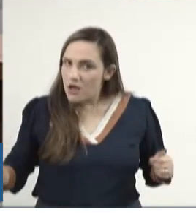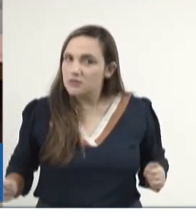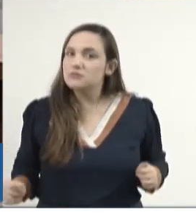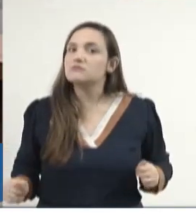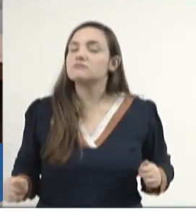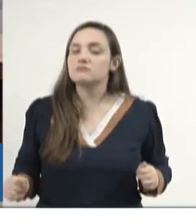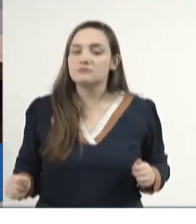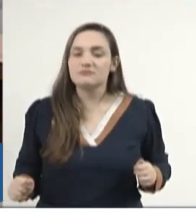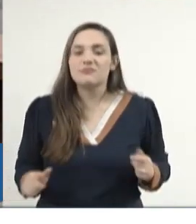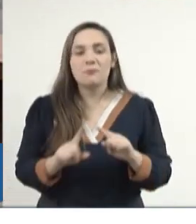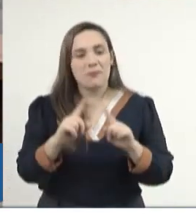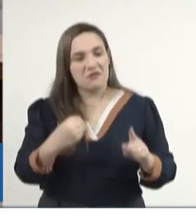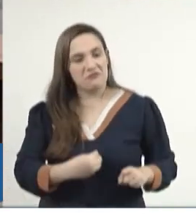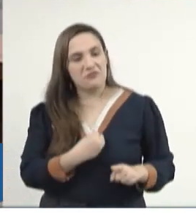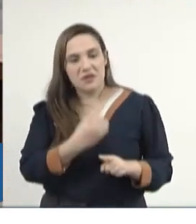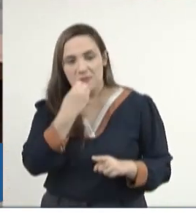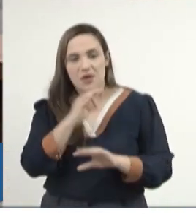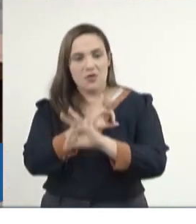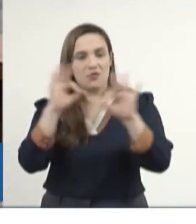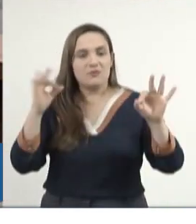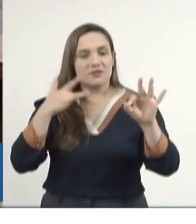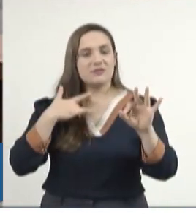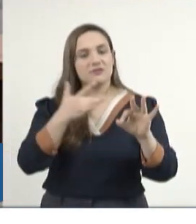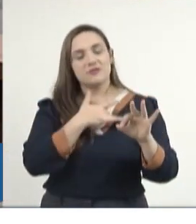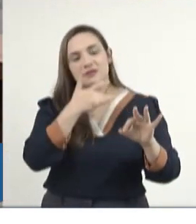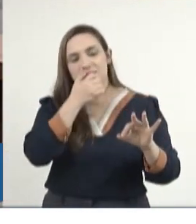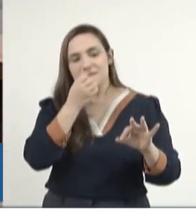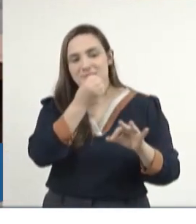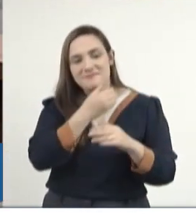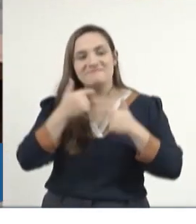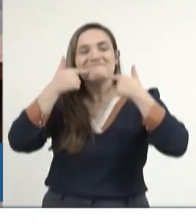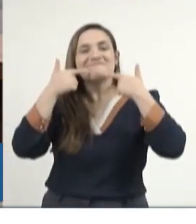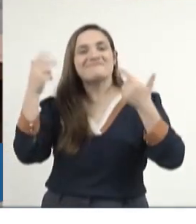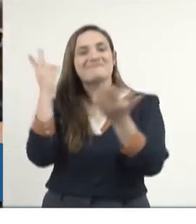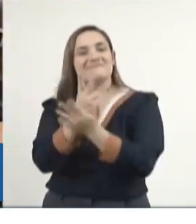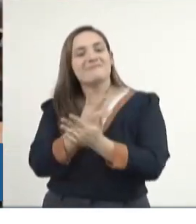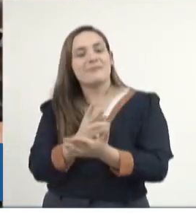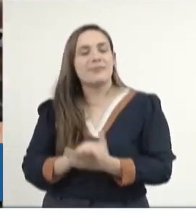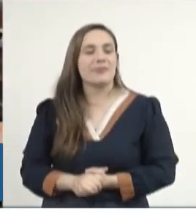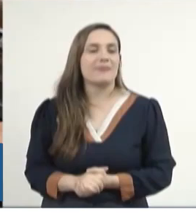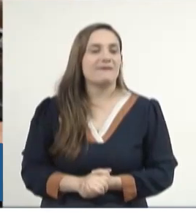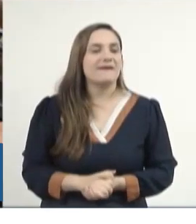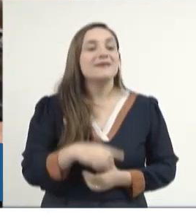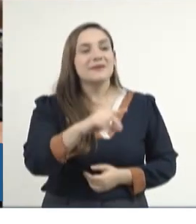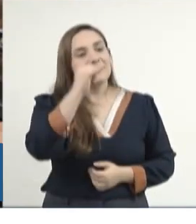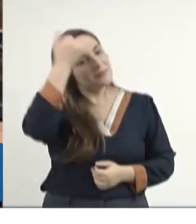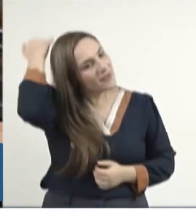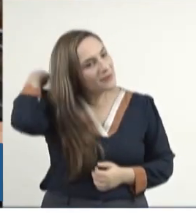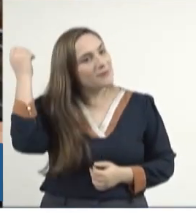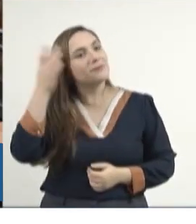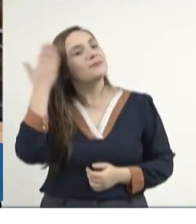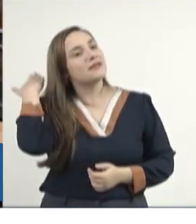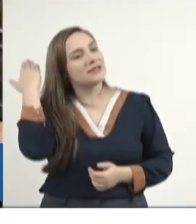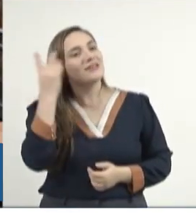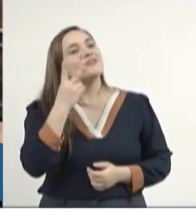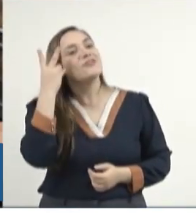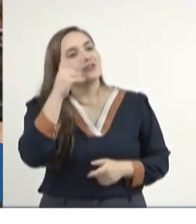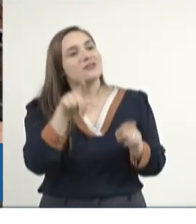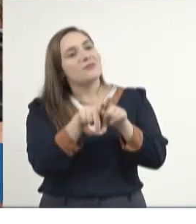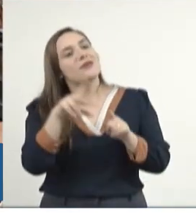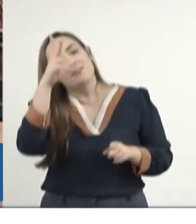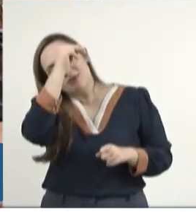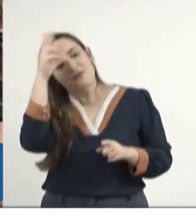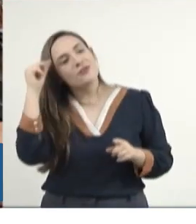estou vivo, estou ótimo, com saúde, bom humor. O MOC, quando o vereador e prefeito de